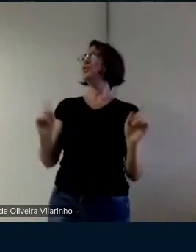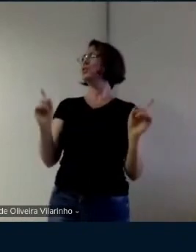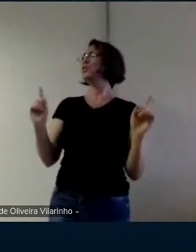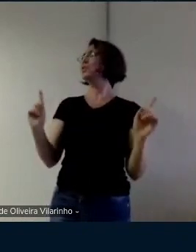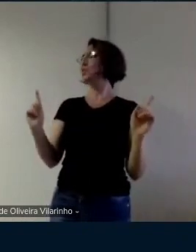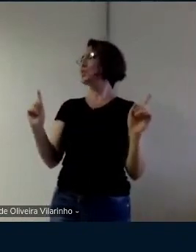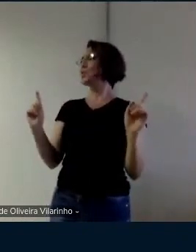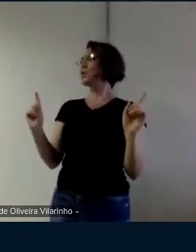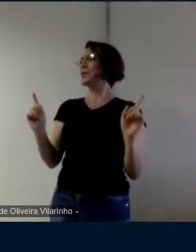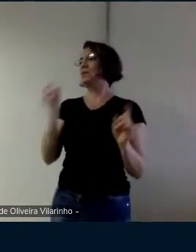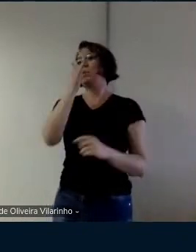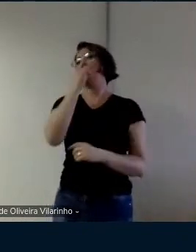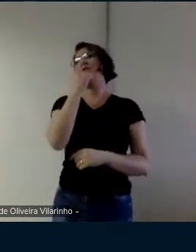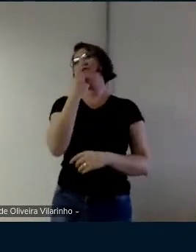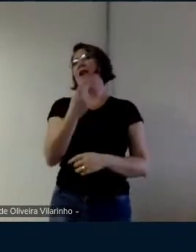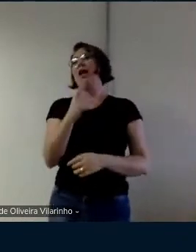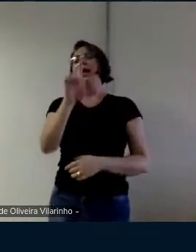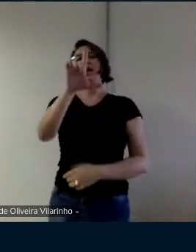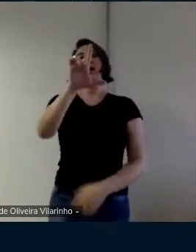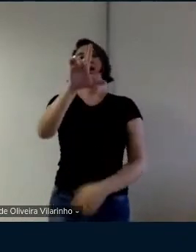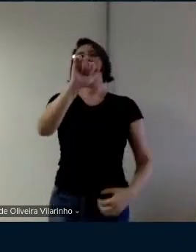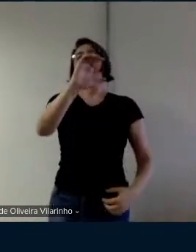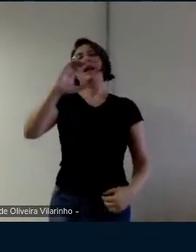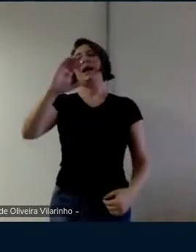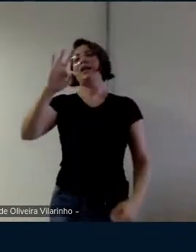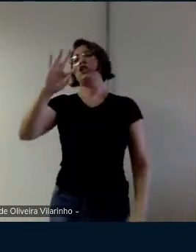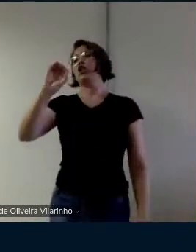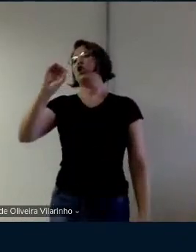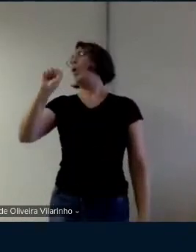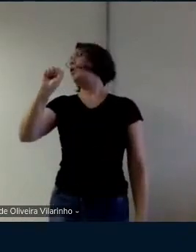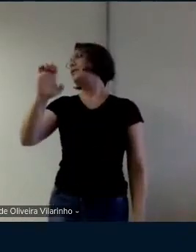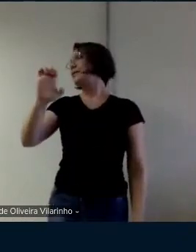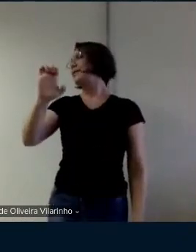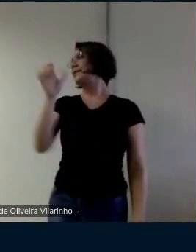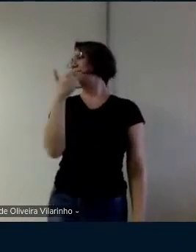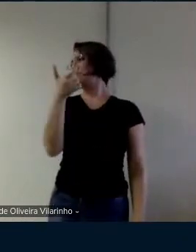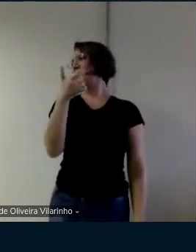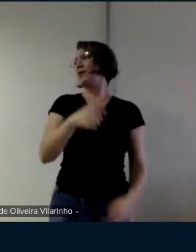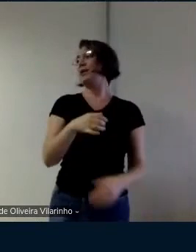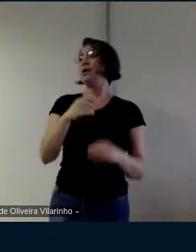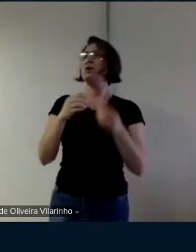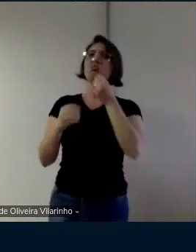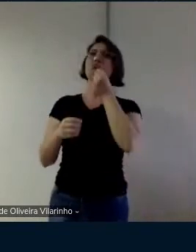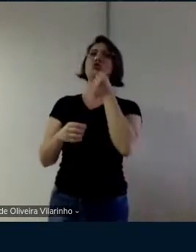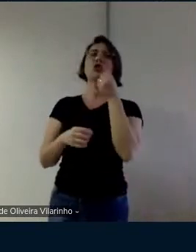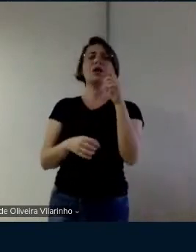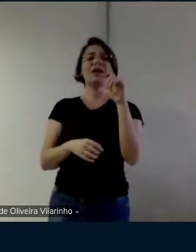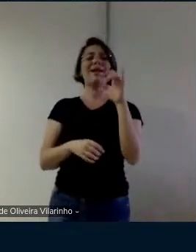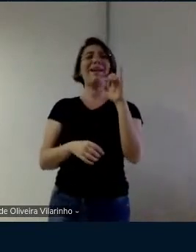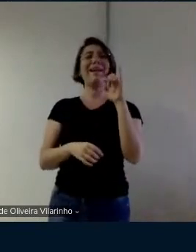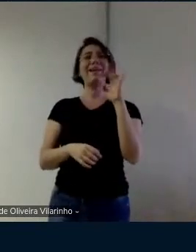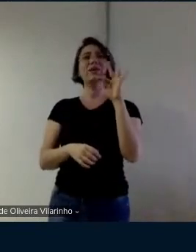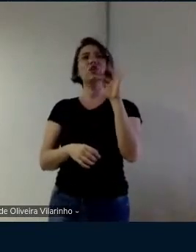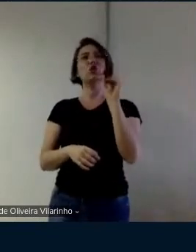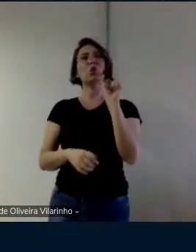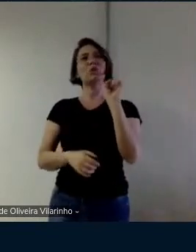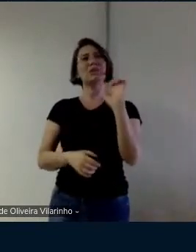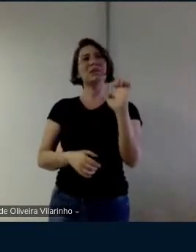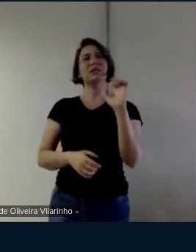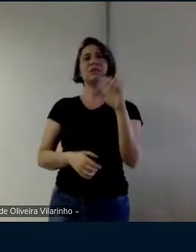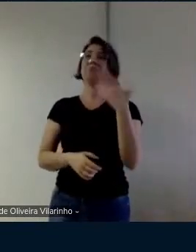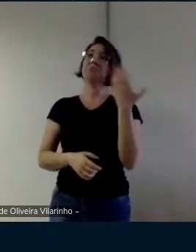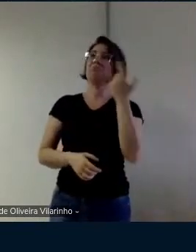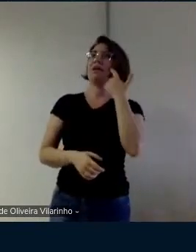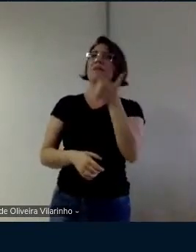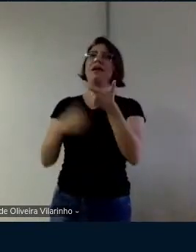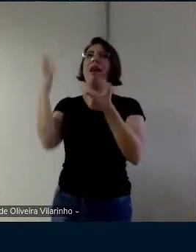quando você fala em lactose que de repente saiu porque não era poderia ser leitose mas não lactose porque pela base